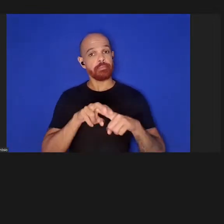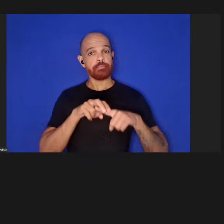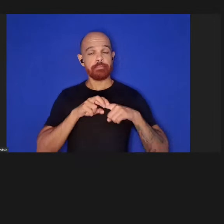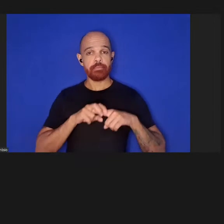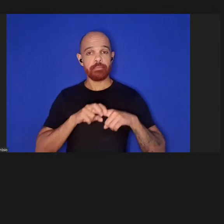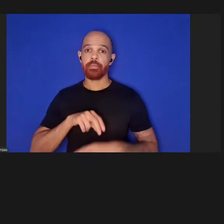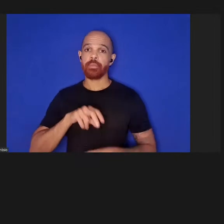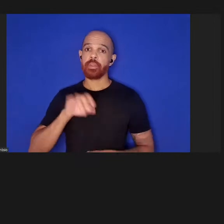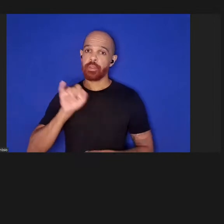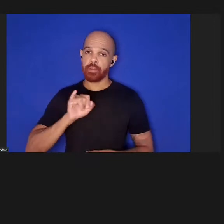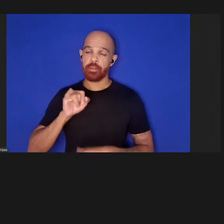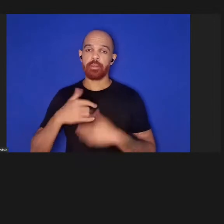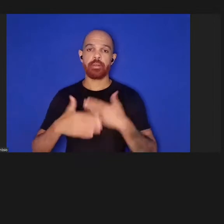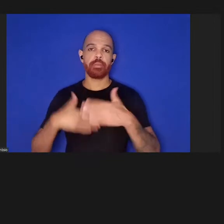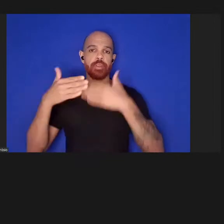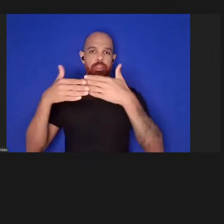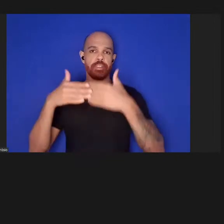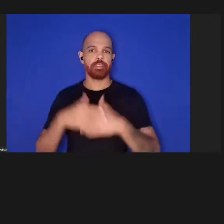progresso